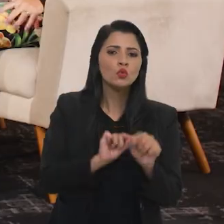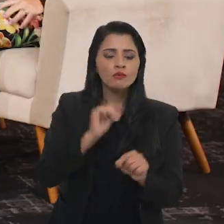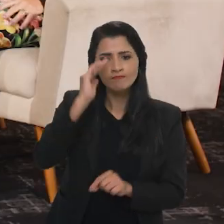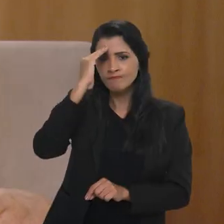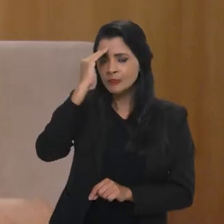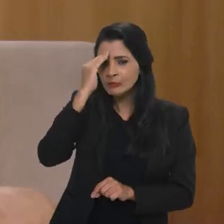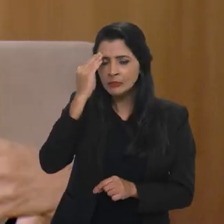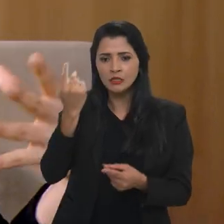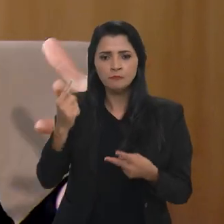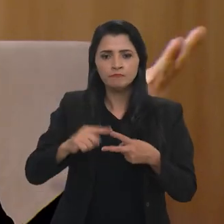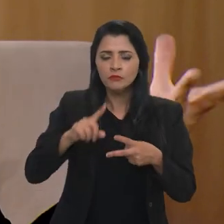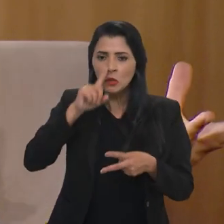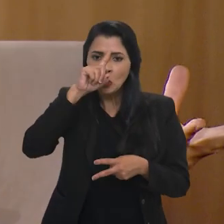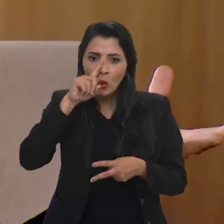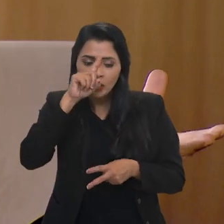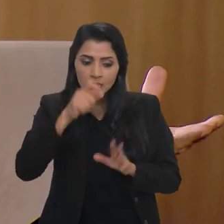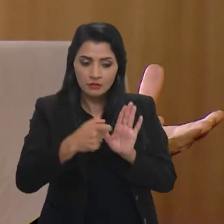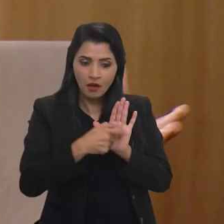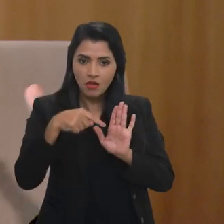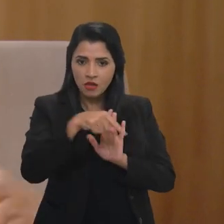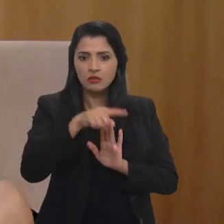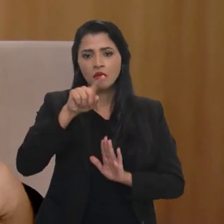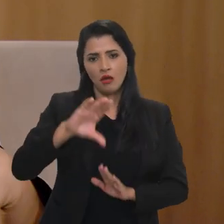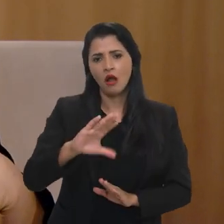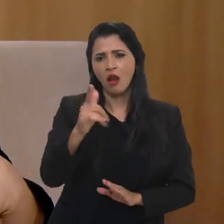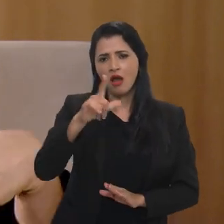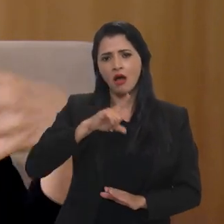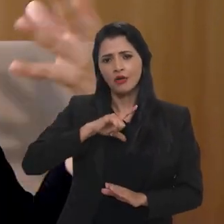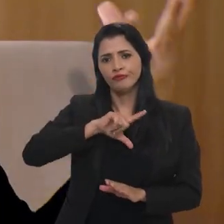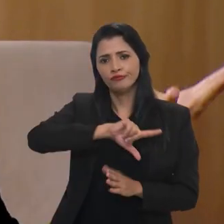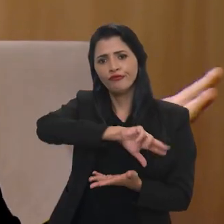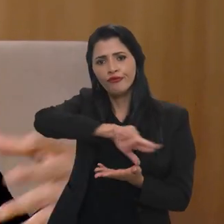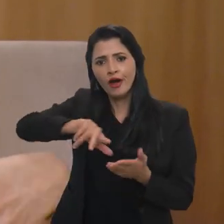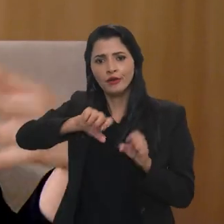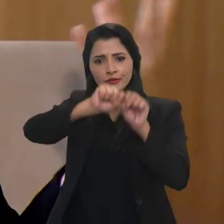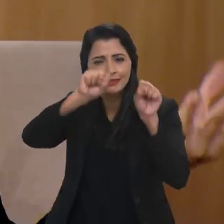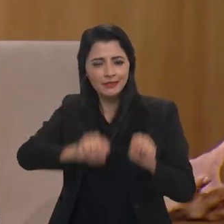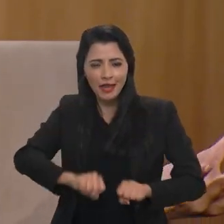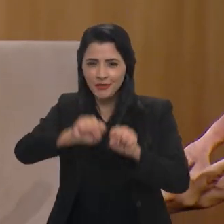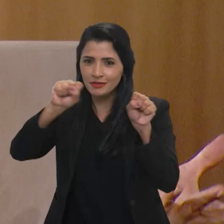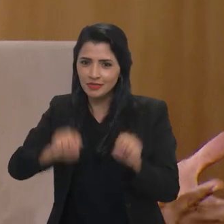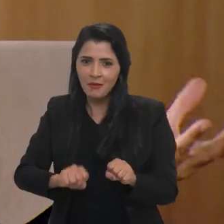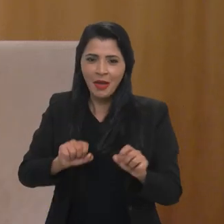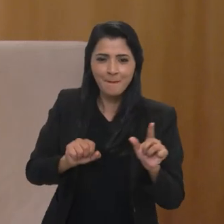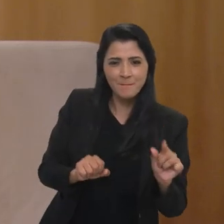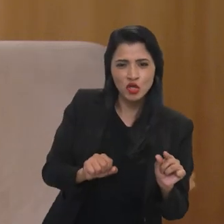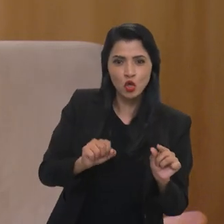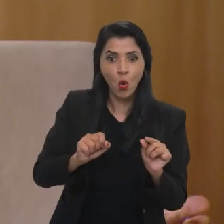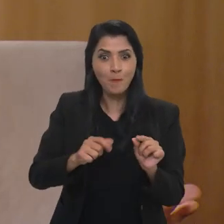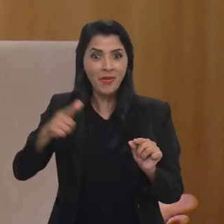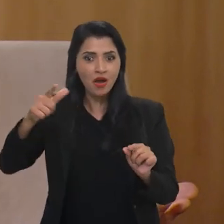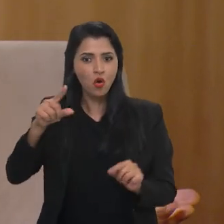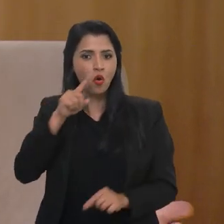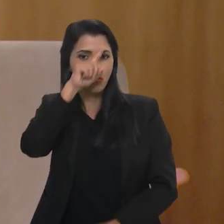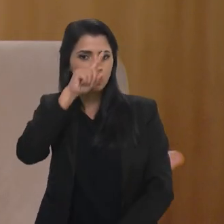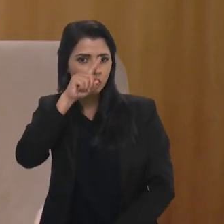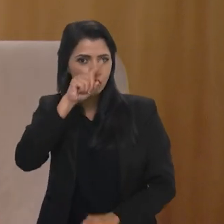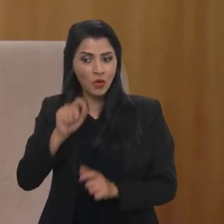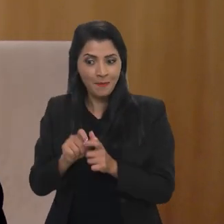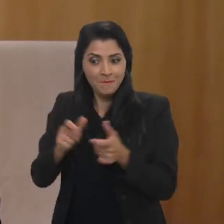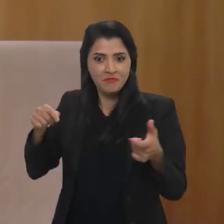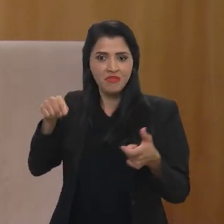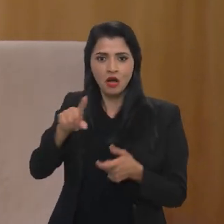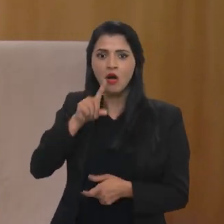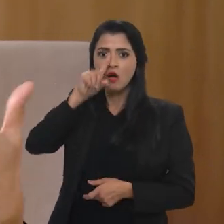entender os riscos dessa inteligência artificial, é claro que a gente está falando de vários sistemas com menores e maiores riscos e aqueles que têm maiores riscos,